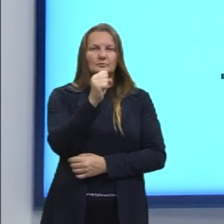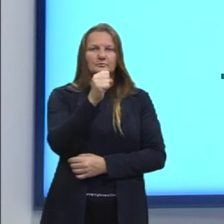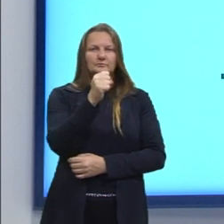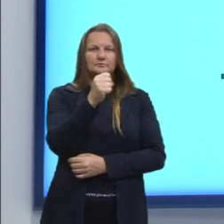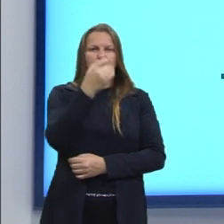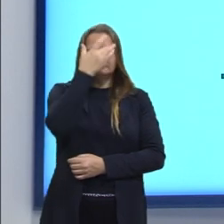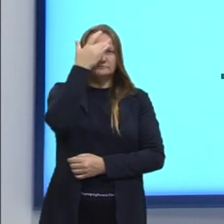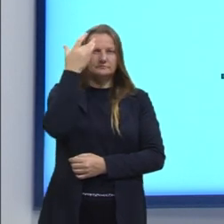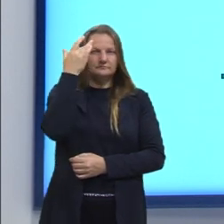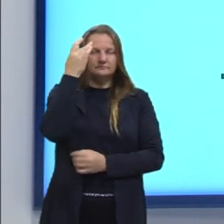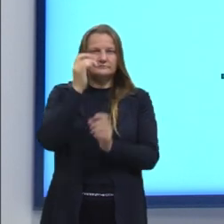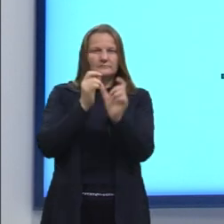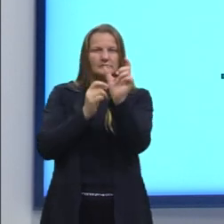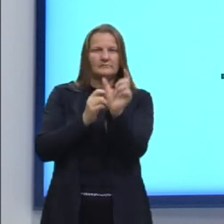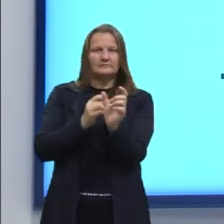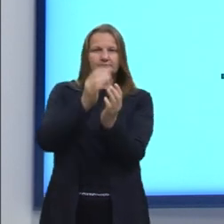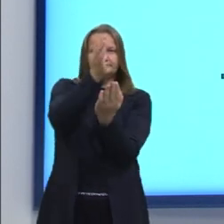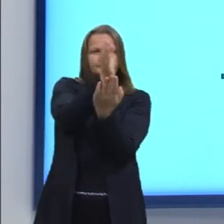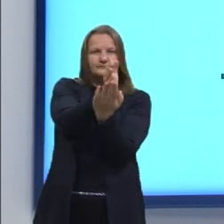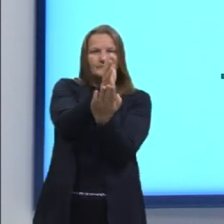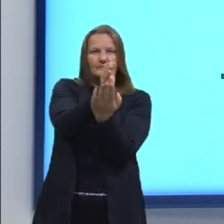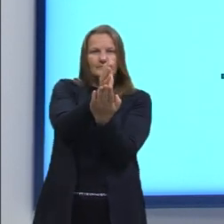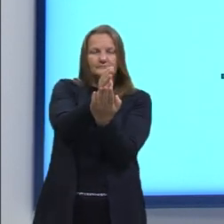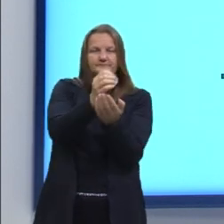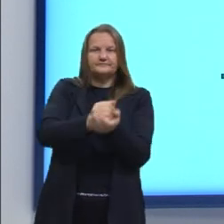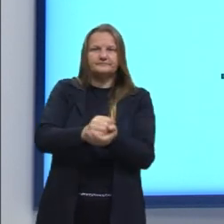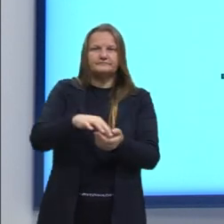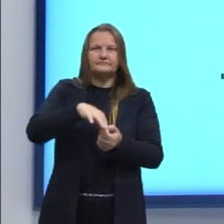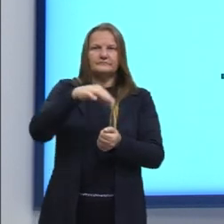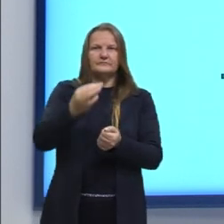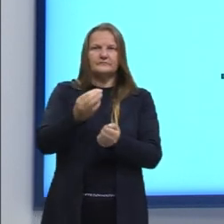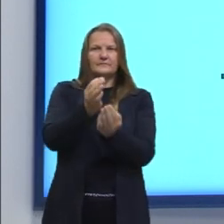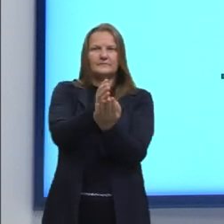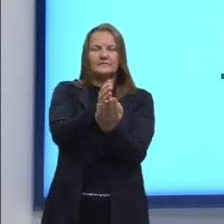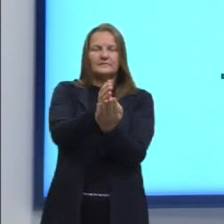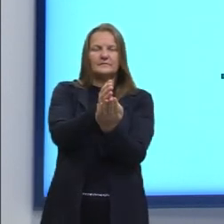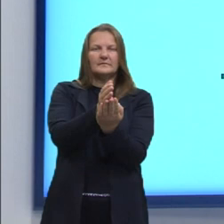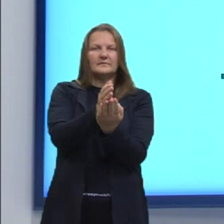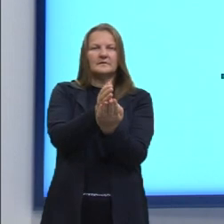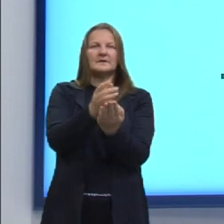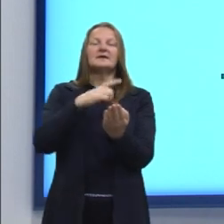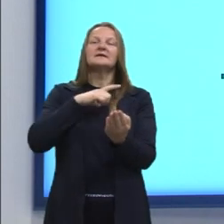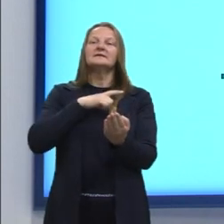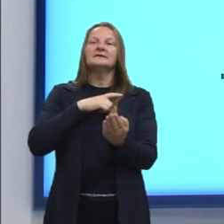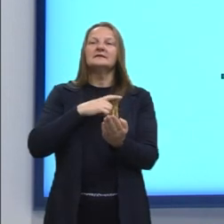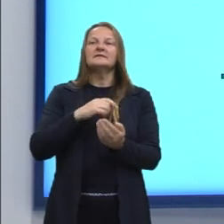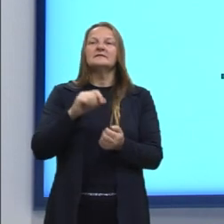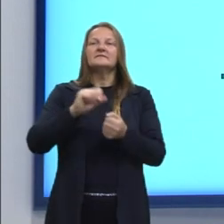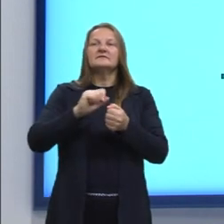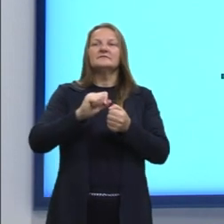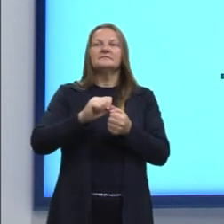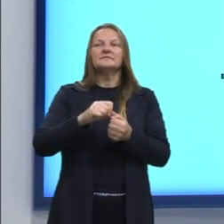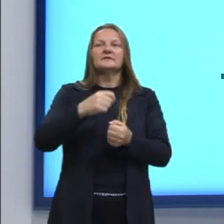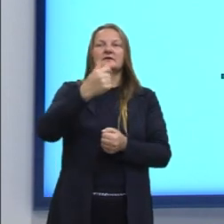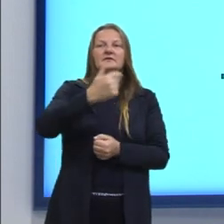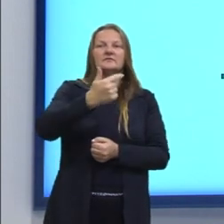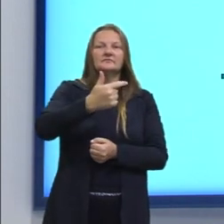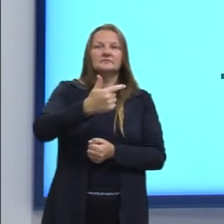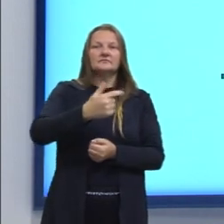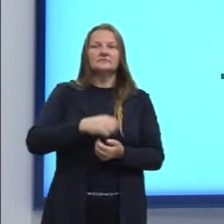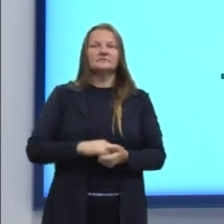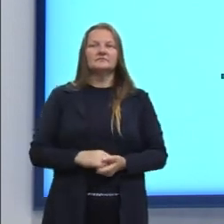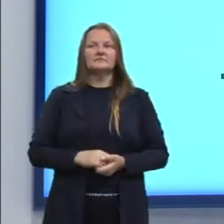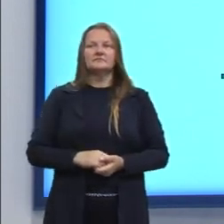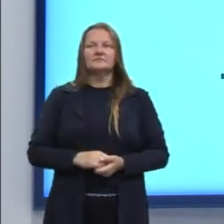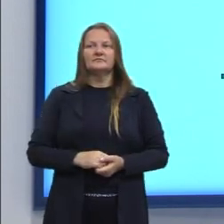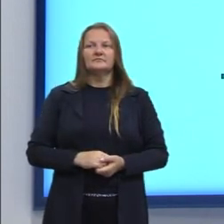pessoas que serão sorteadas, serão presenteadas. E aí nós temos que a segunda pessoa ali, do